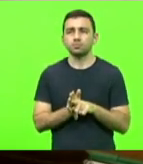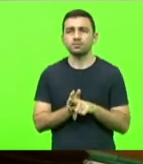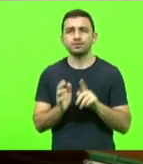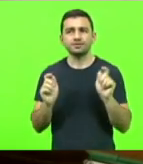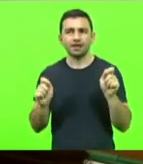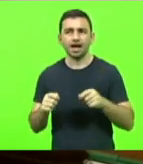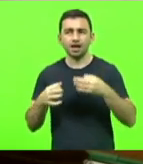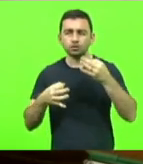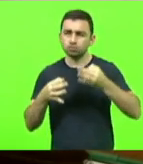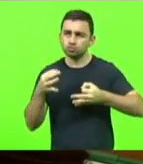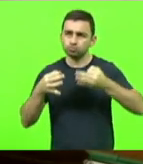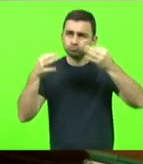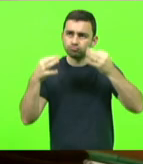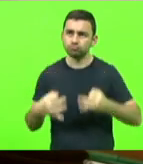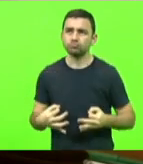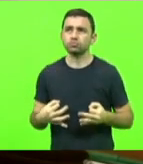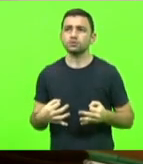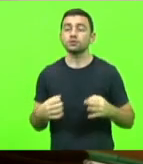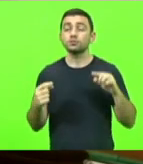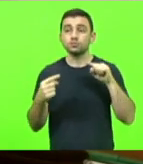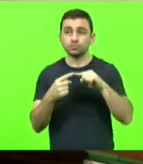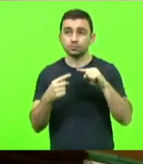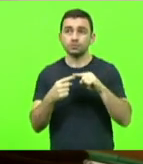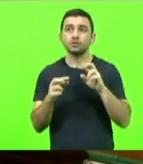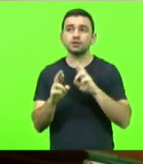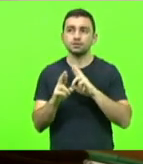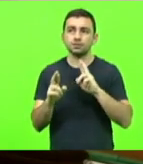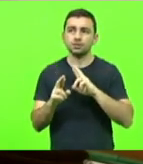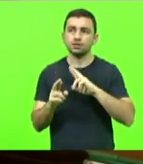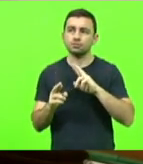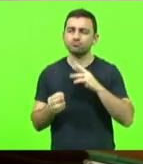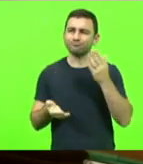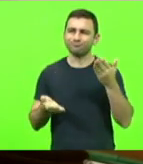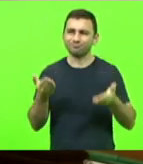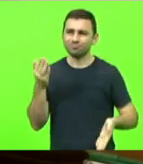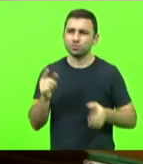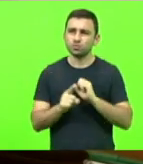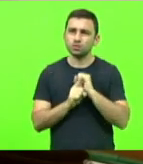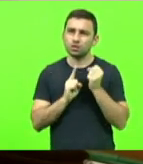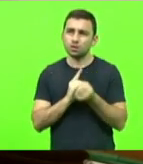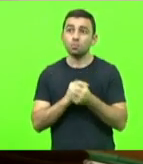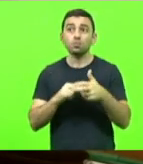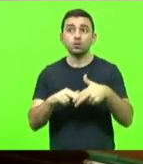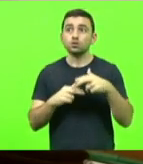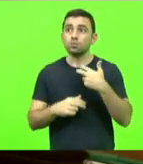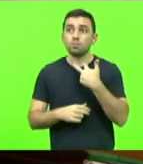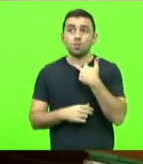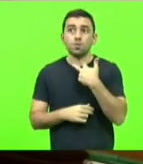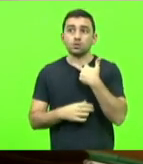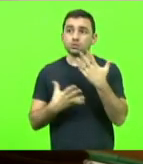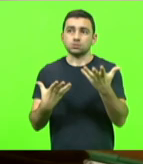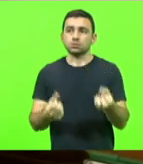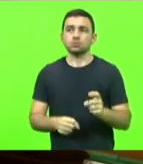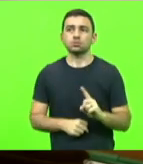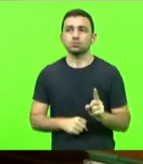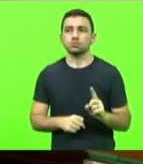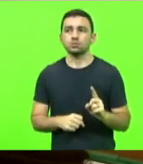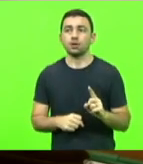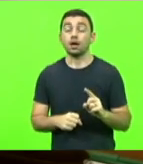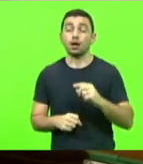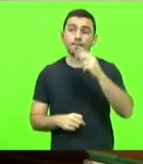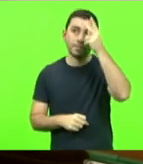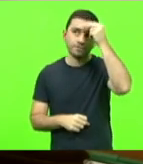justiça do que diz respeito às desigualdades sociais. Por isso nós não podemos admitir que a Prefeitura